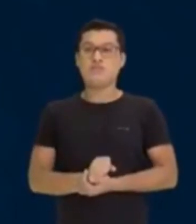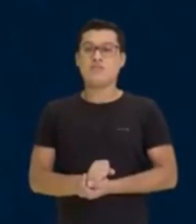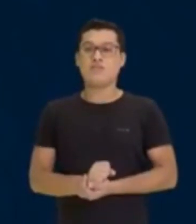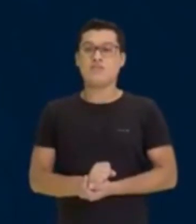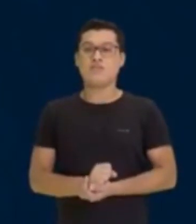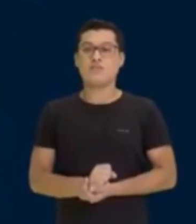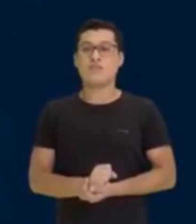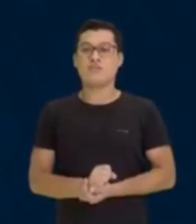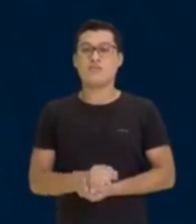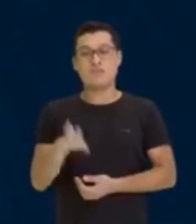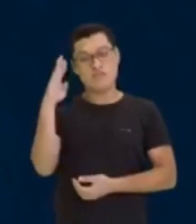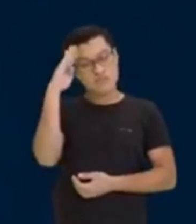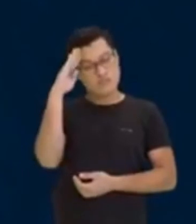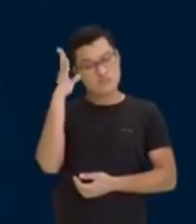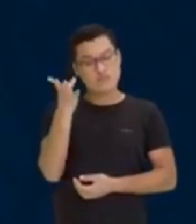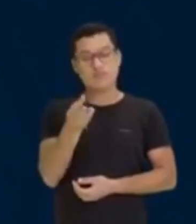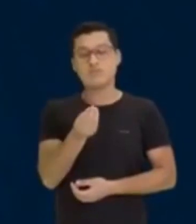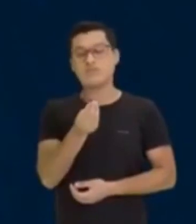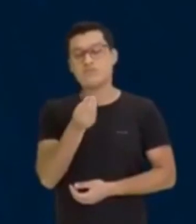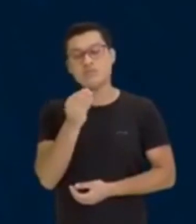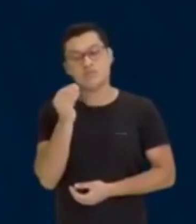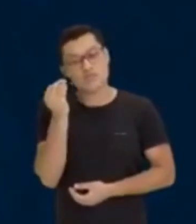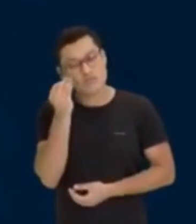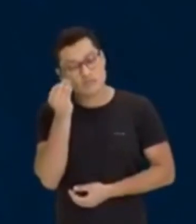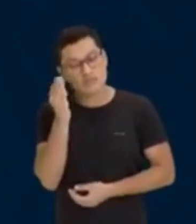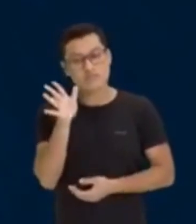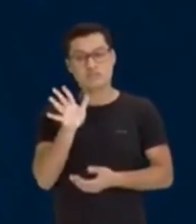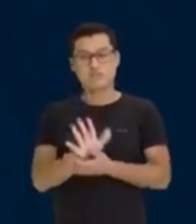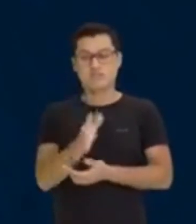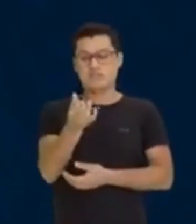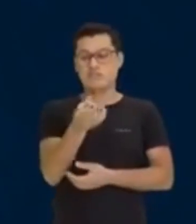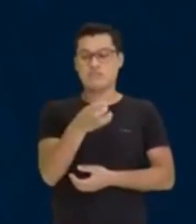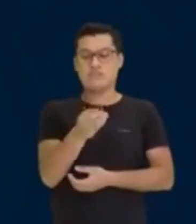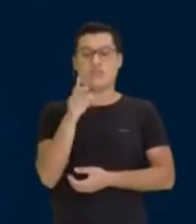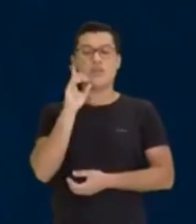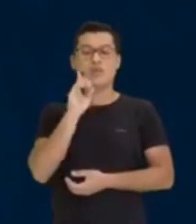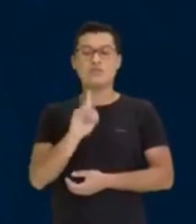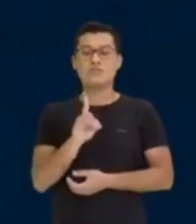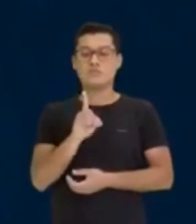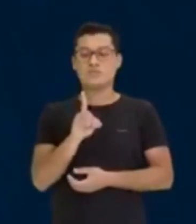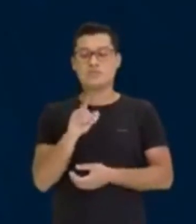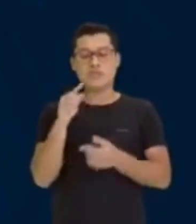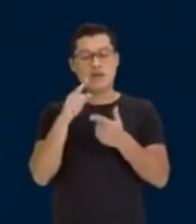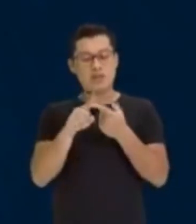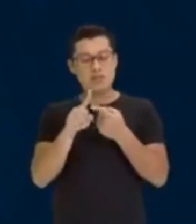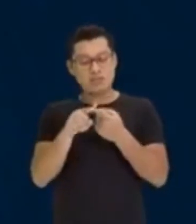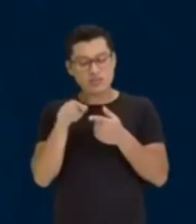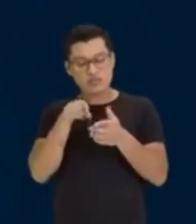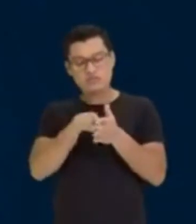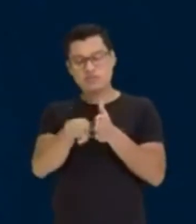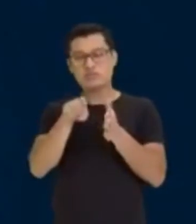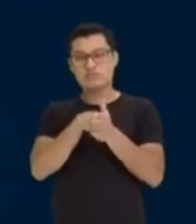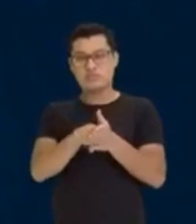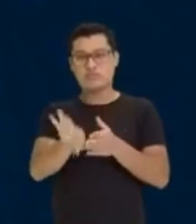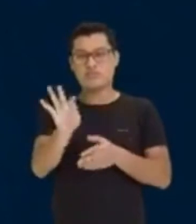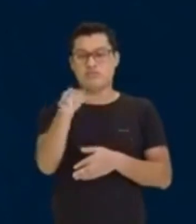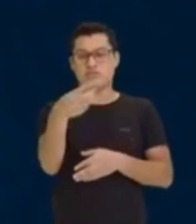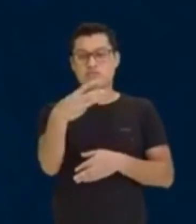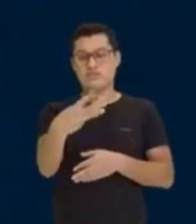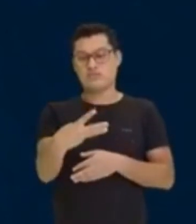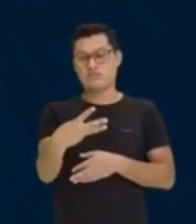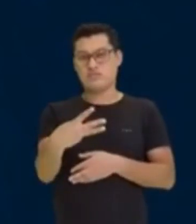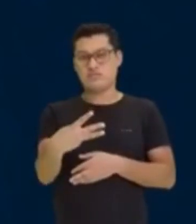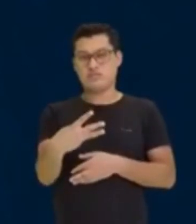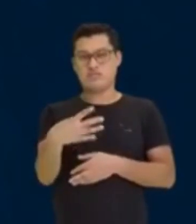Soldados. Presta atenção. Em 60 dias, é a mesma pergunta. 60 dias, são 30 soldados que comem esses